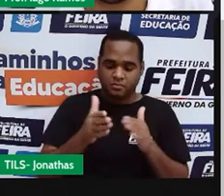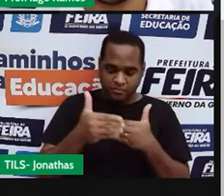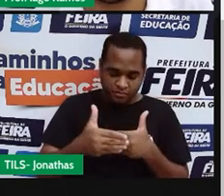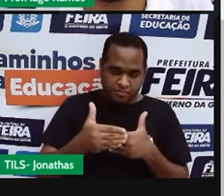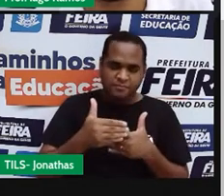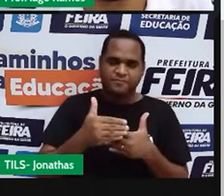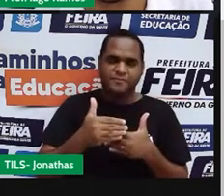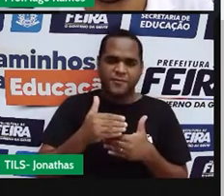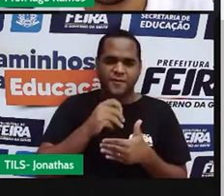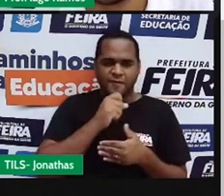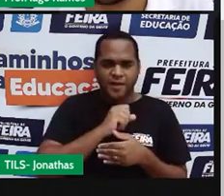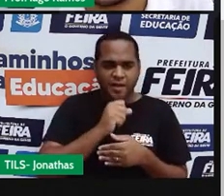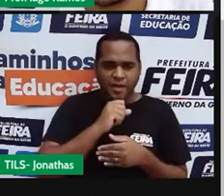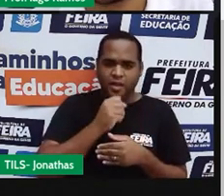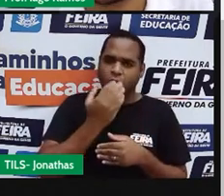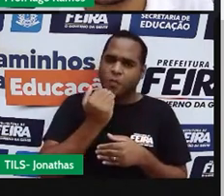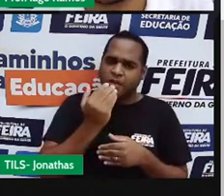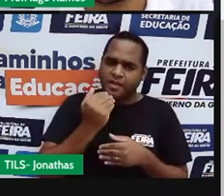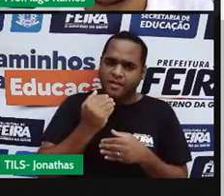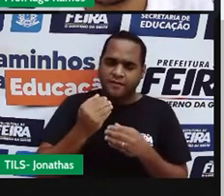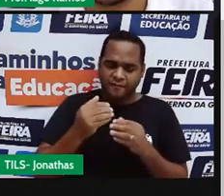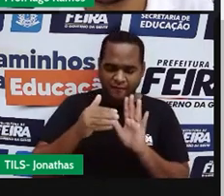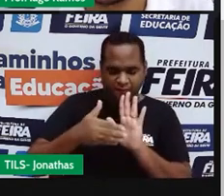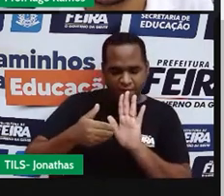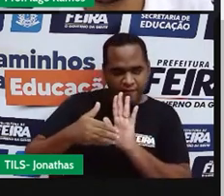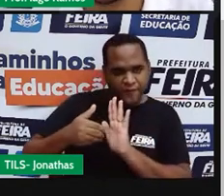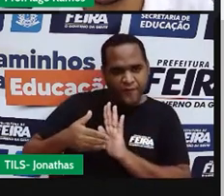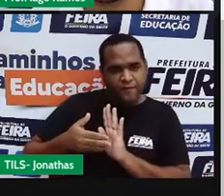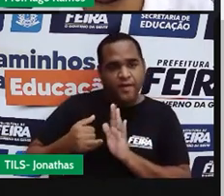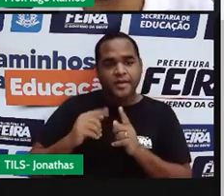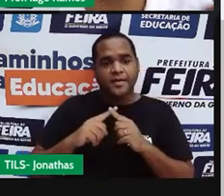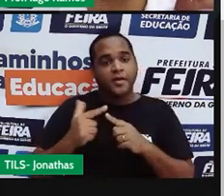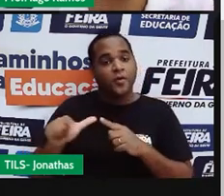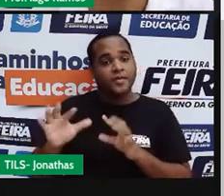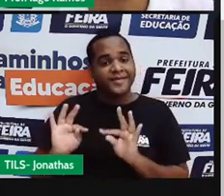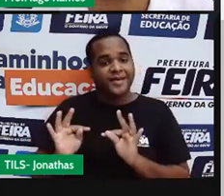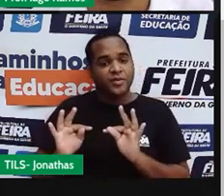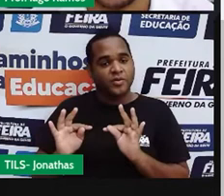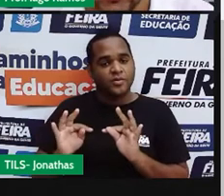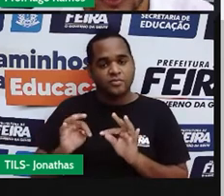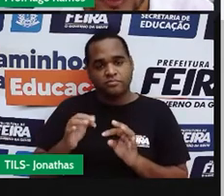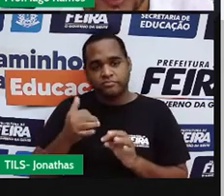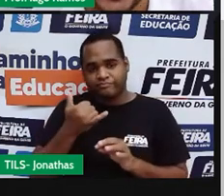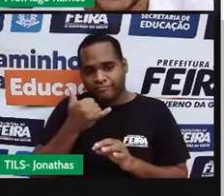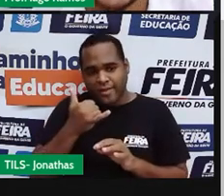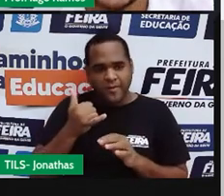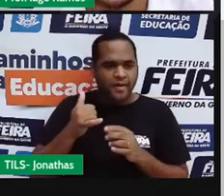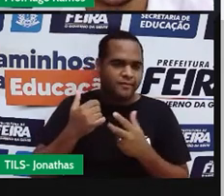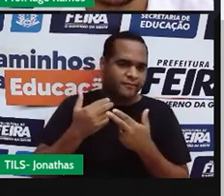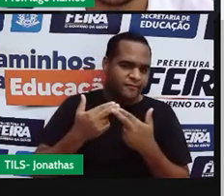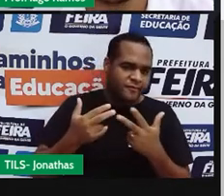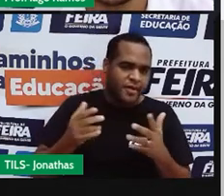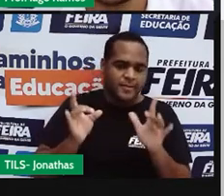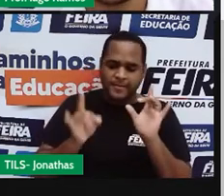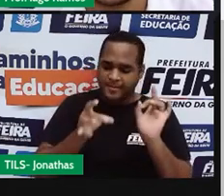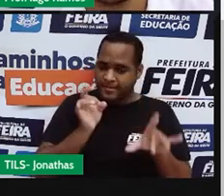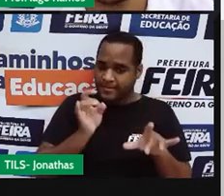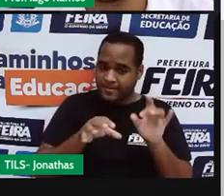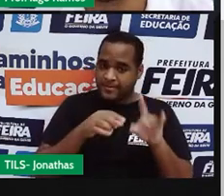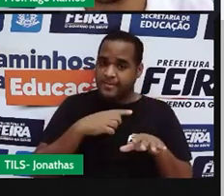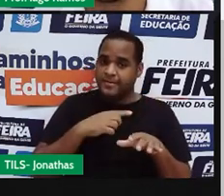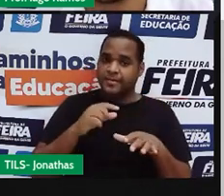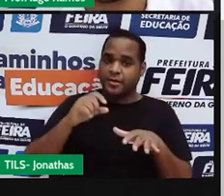resto de alimentos, equipamentos eletrônicos que descartamos e outros. São os chamados